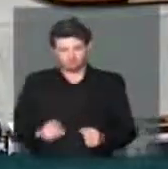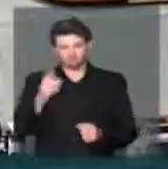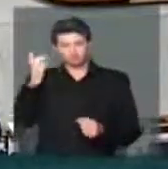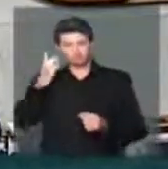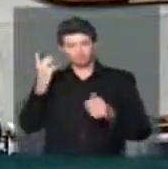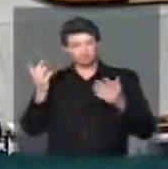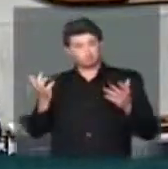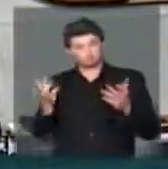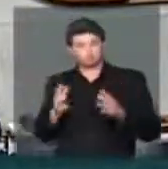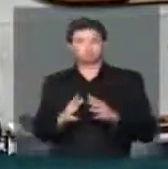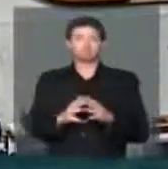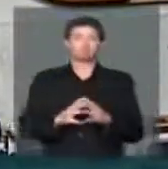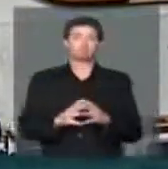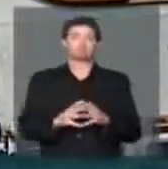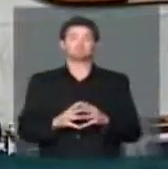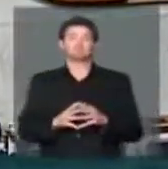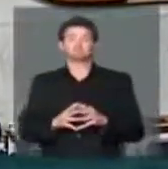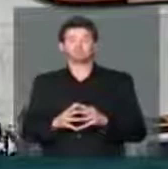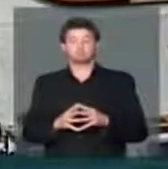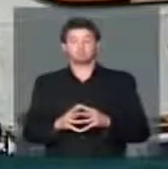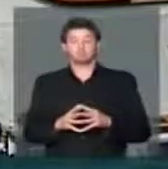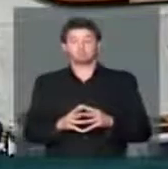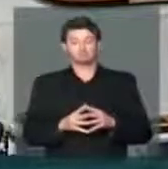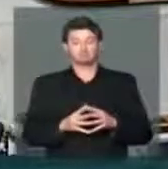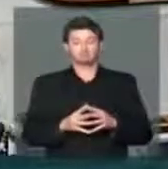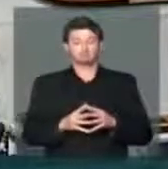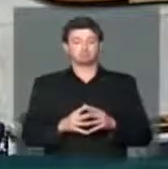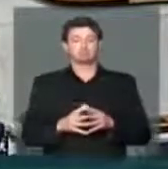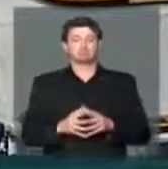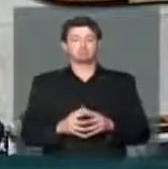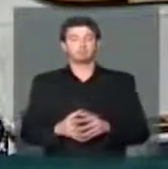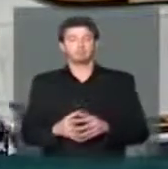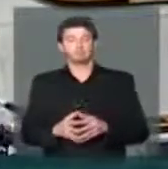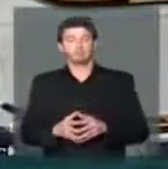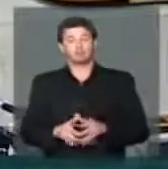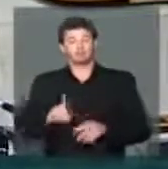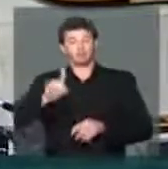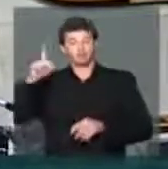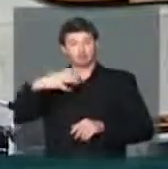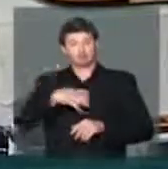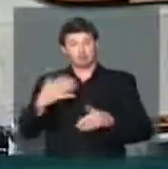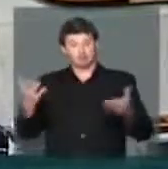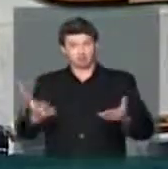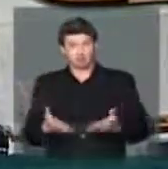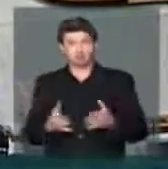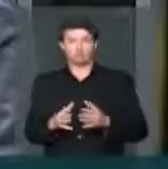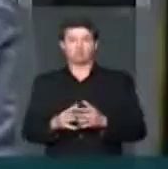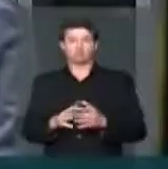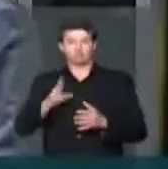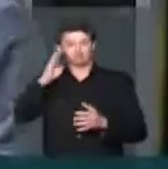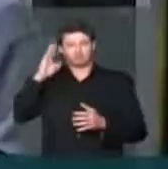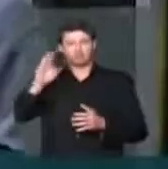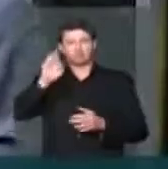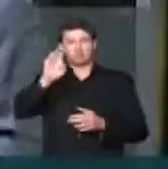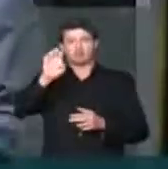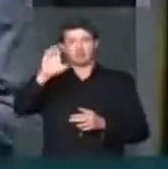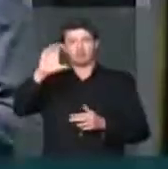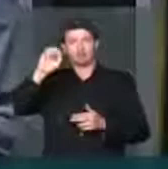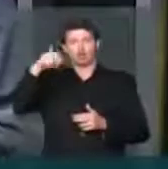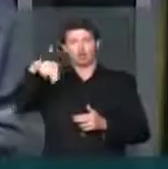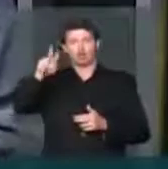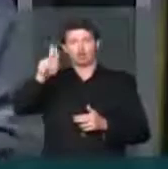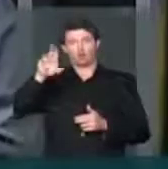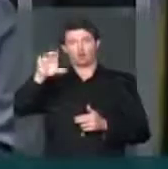deputados, senhores deputados. Nós estamos vivendo na Bahia, principalmente na região do Recôncavo,